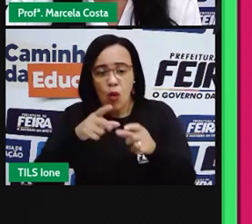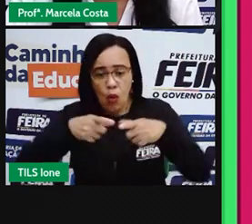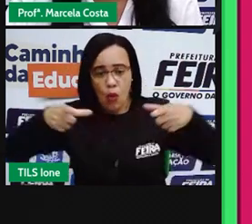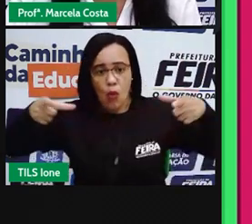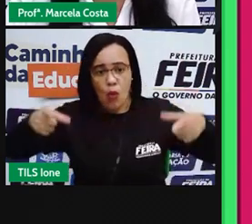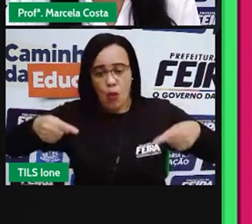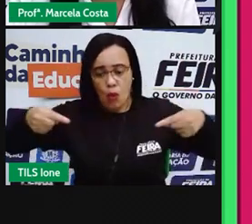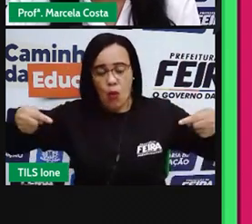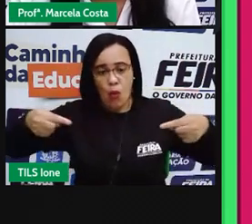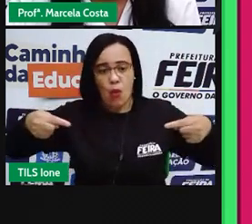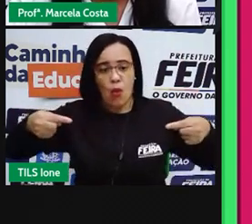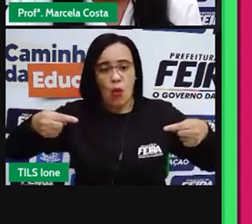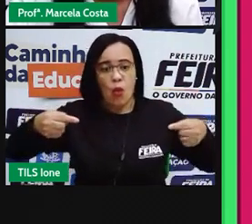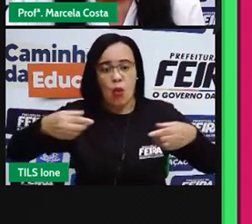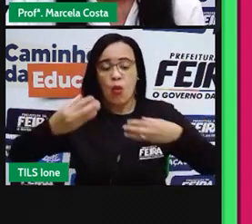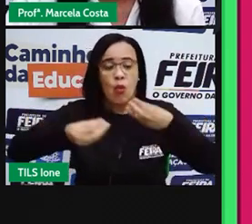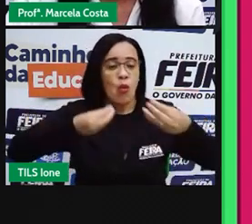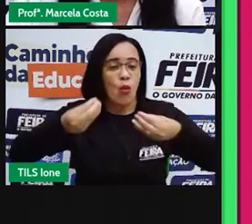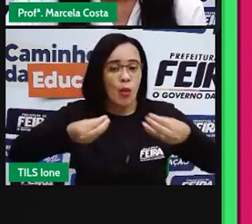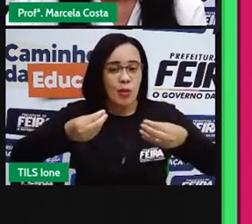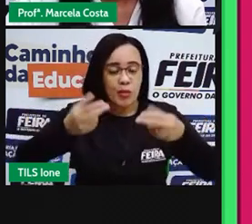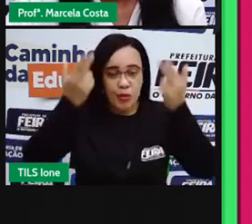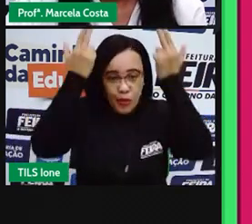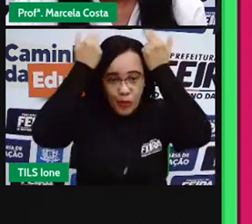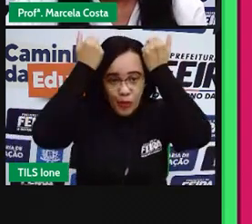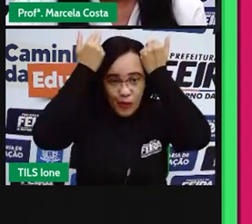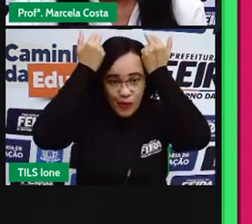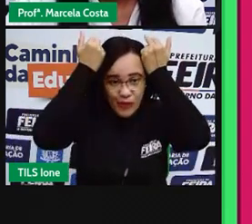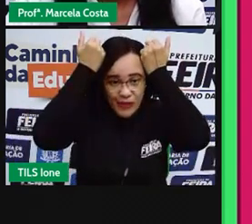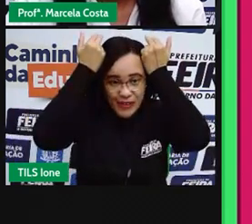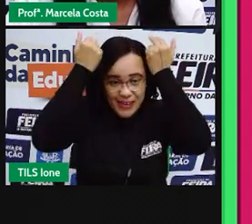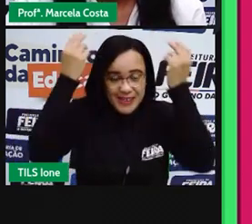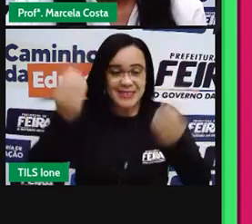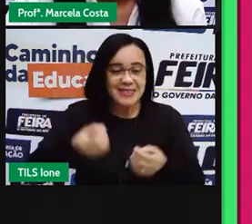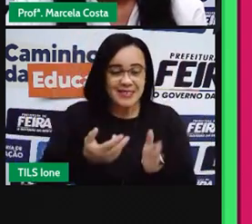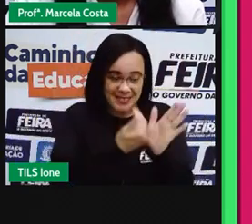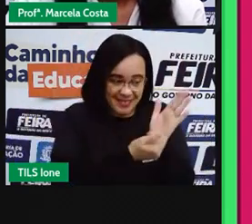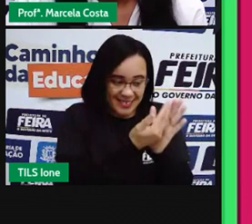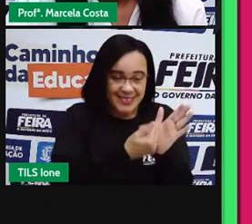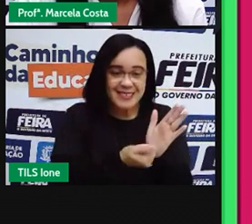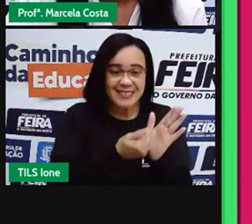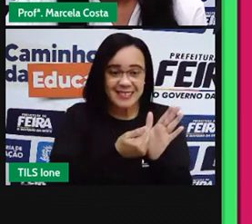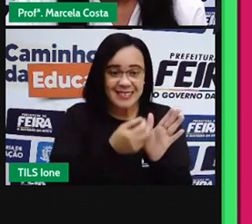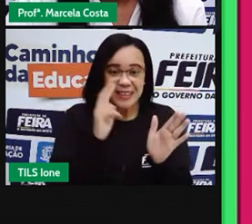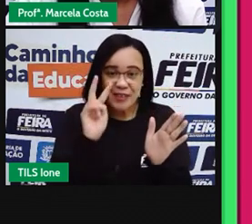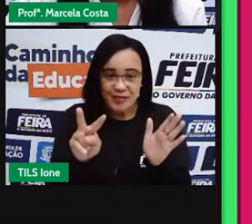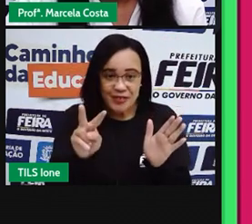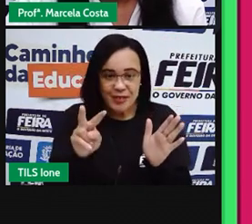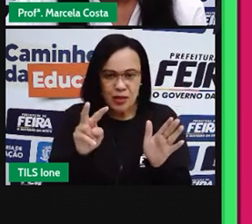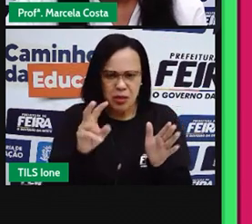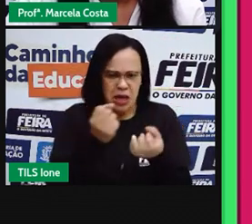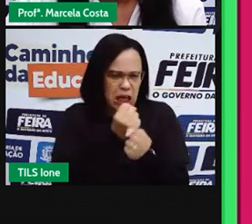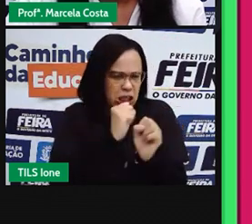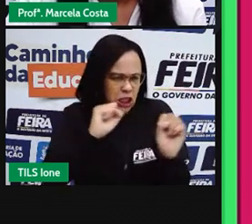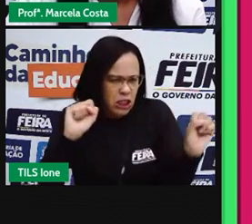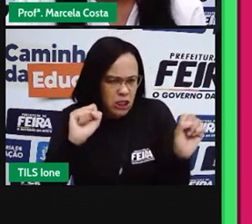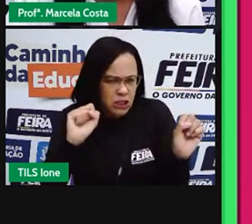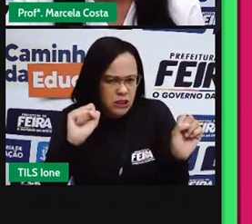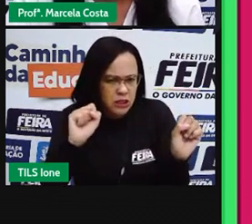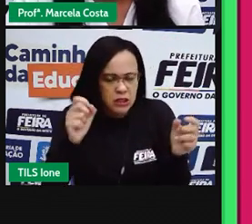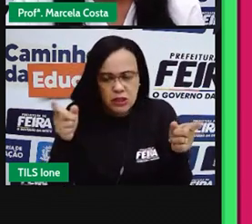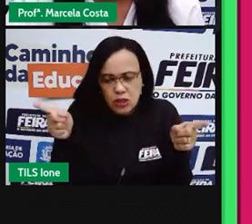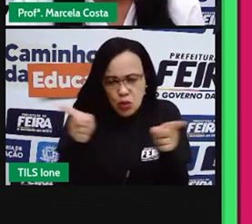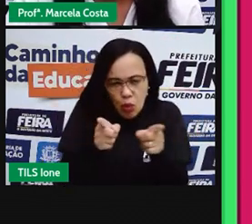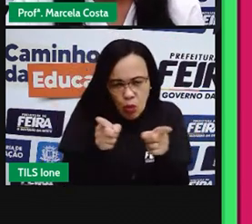Você já viu um coelho? Já viu o desenho de um coelho? Ele é um animal grande ou é